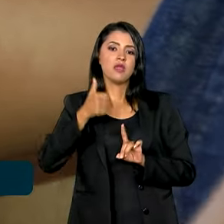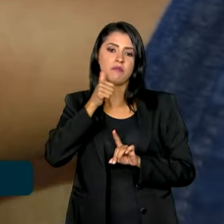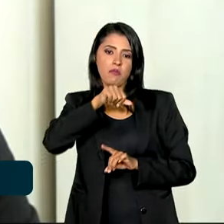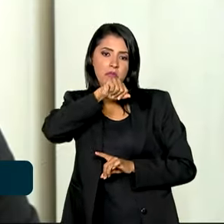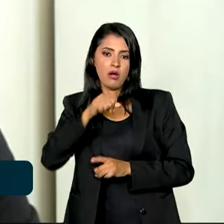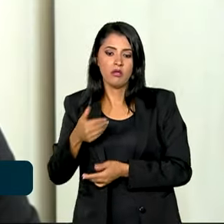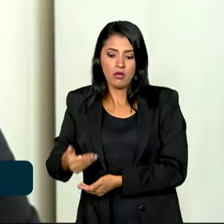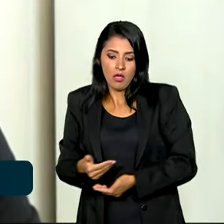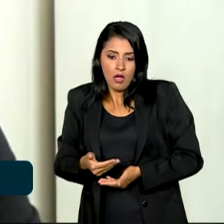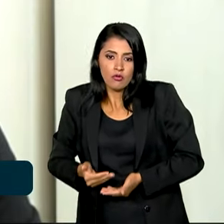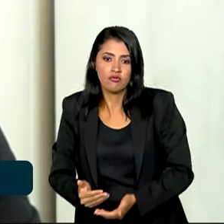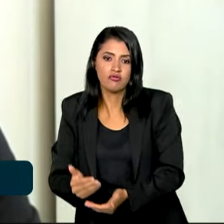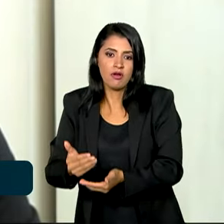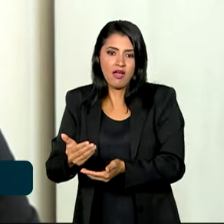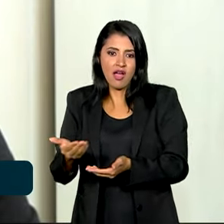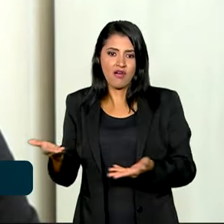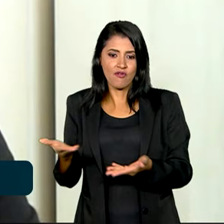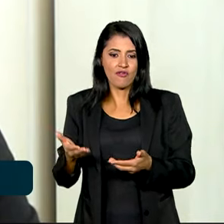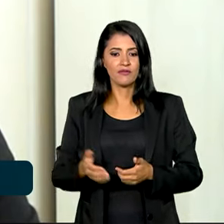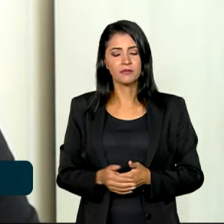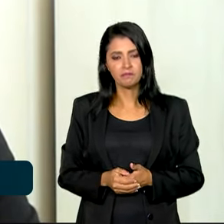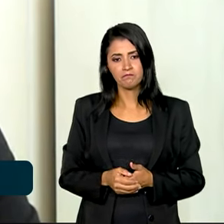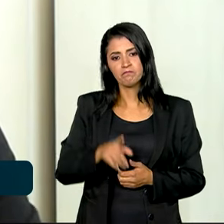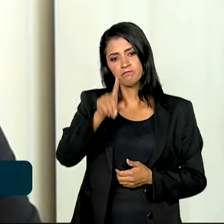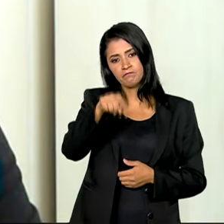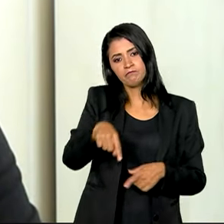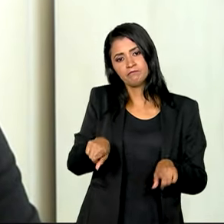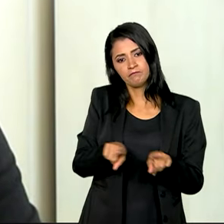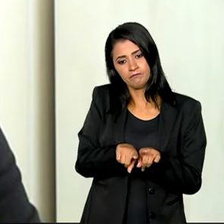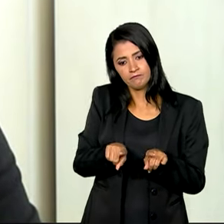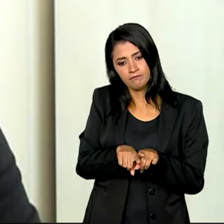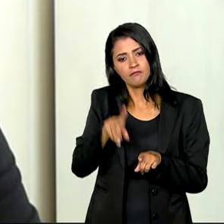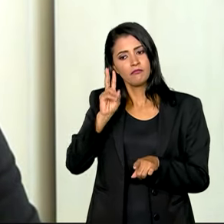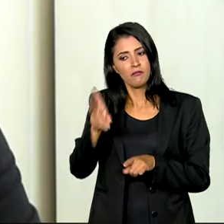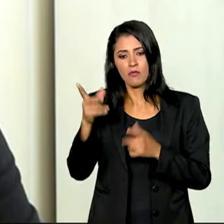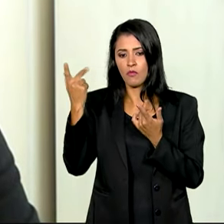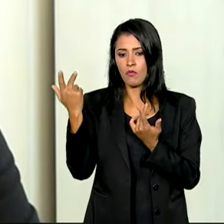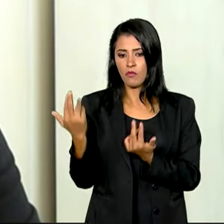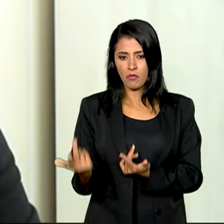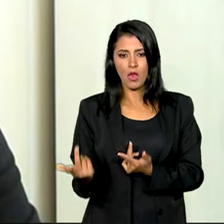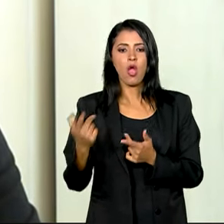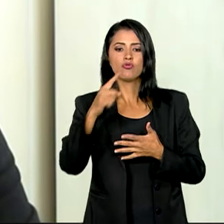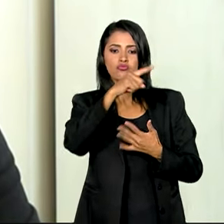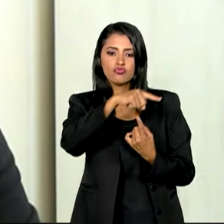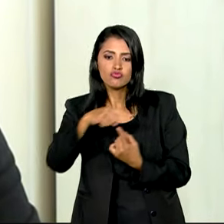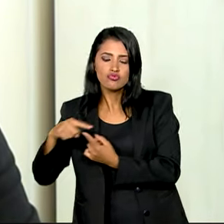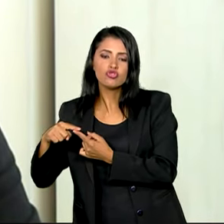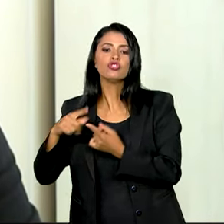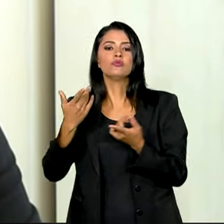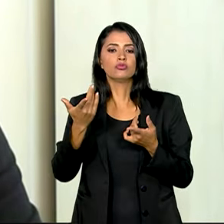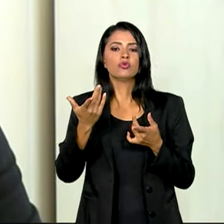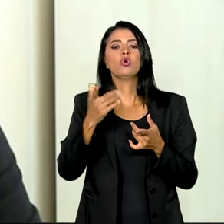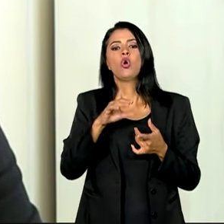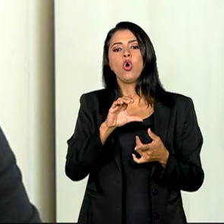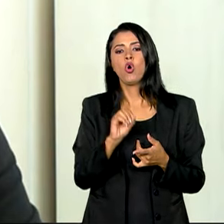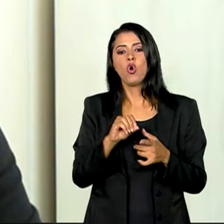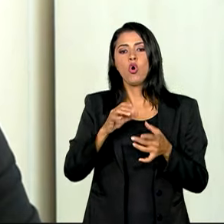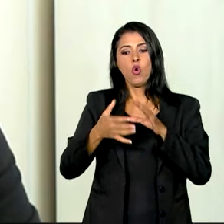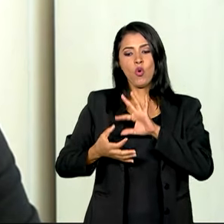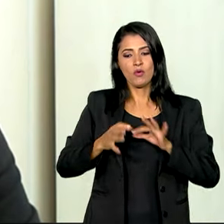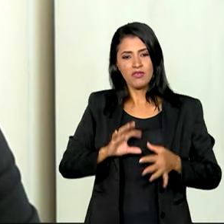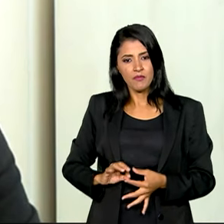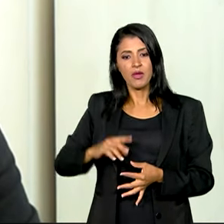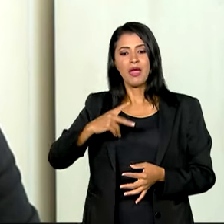-nascidos. Então, entrou o surdo-olímpico também nesse mesmo rol das modalidades olímpicas e paralímpicas. E nessa